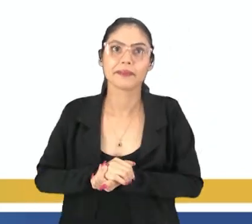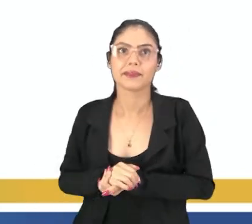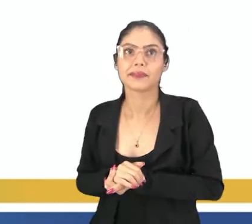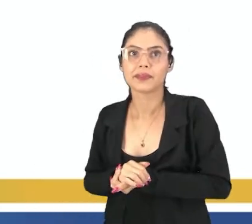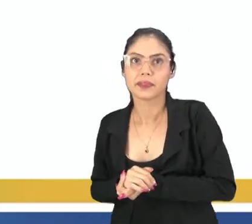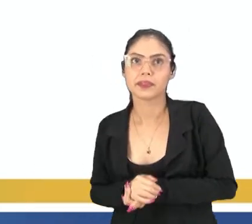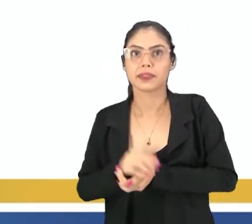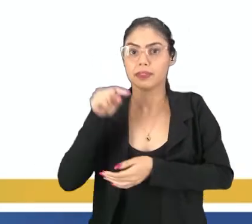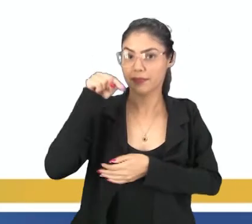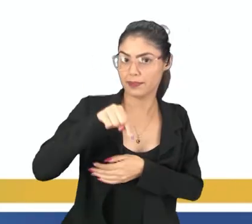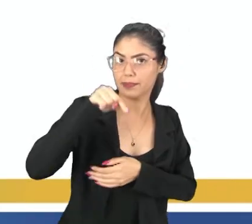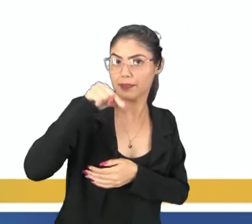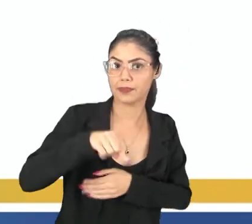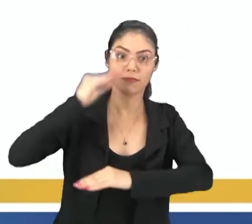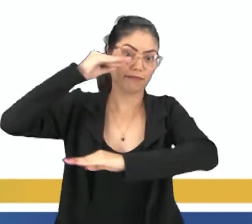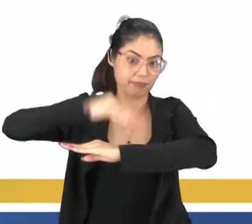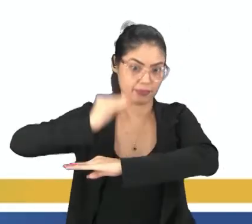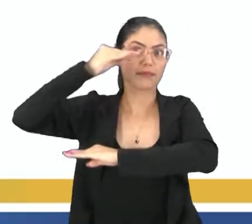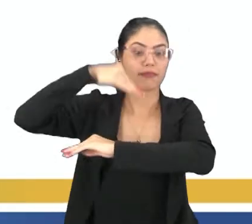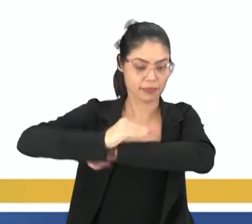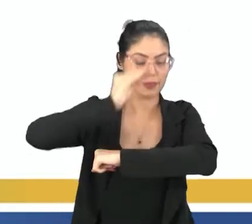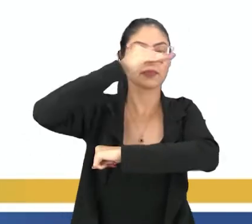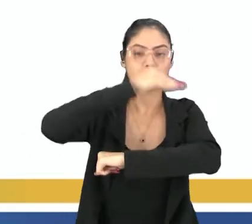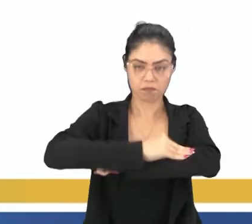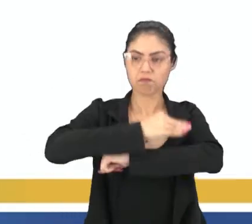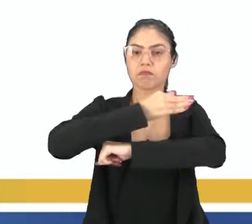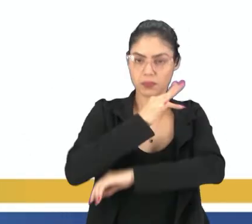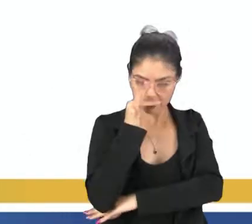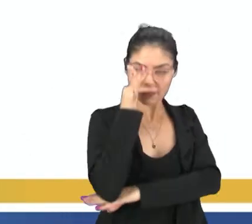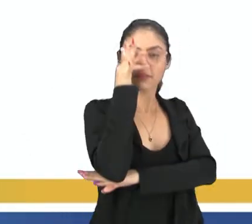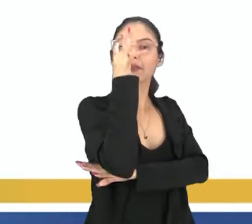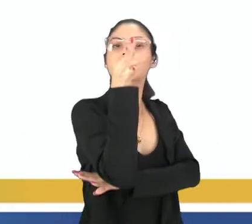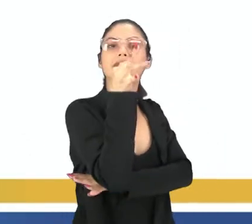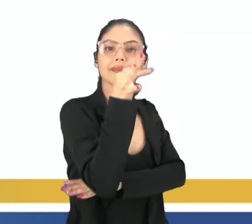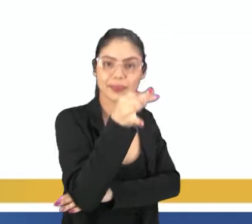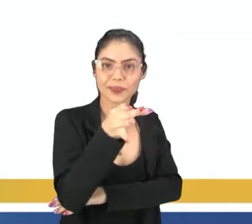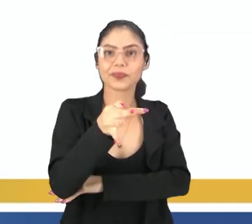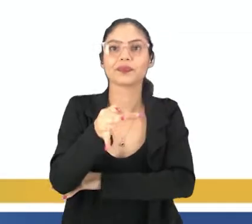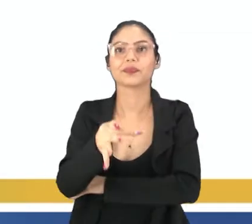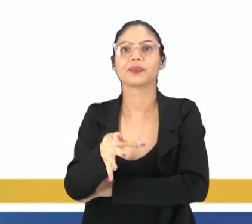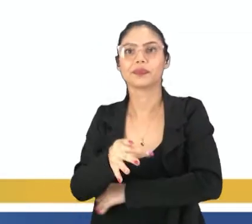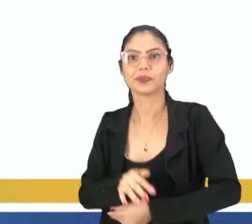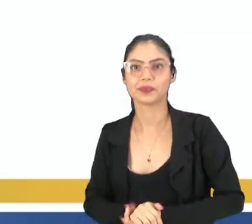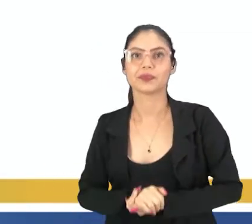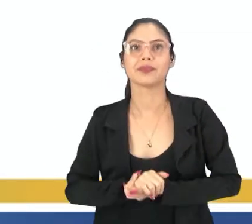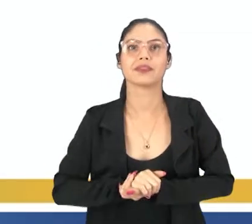Este sapo que é jardineiro